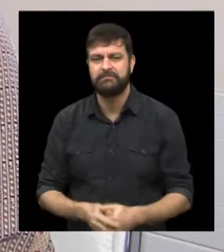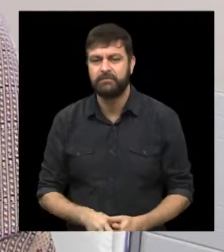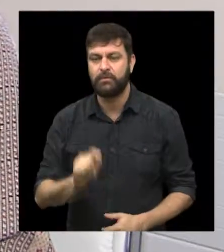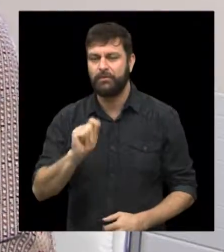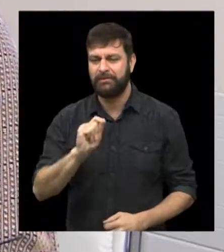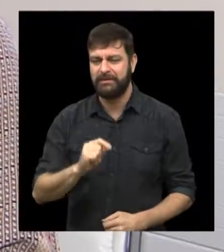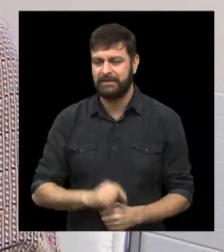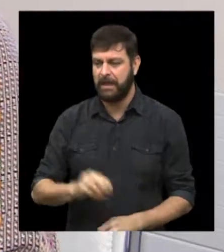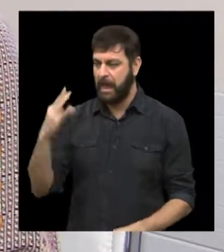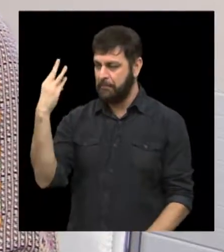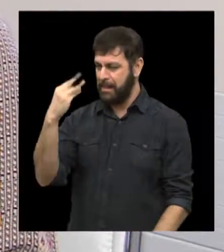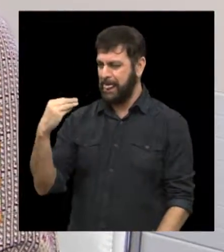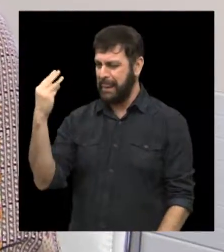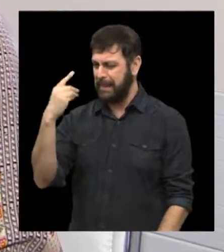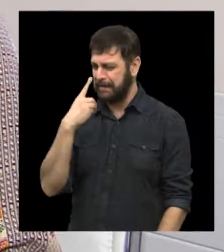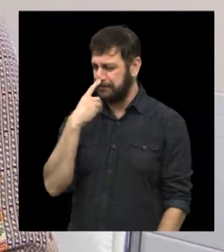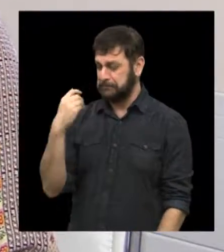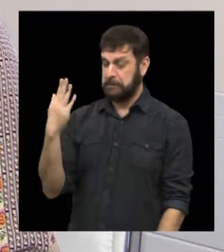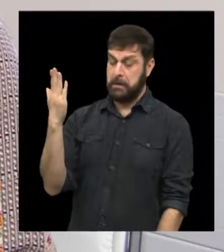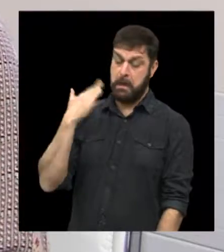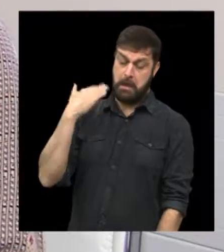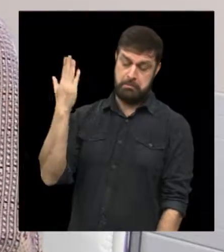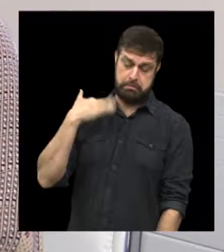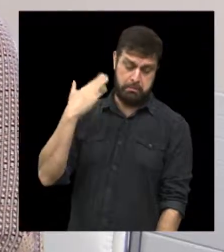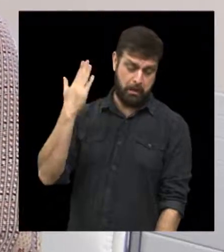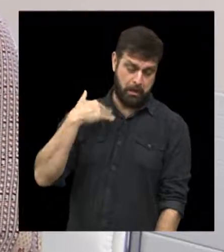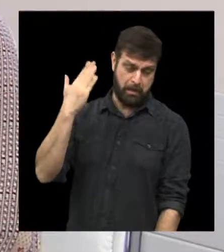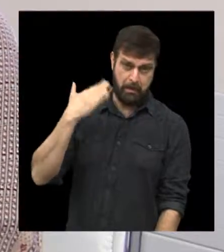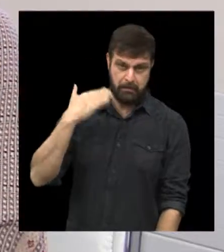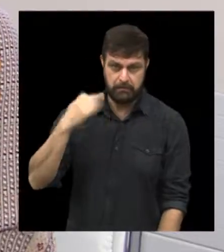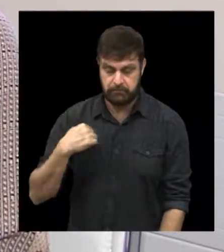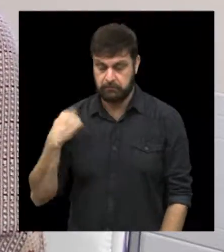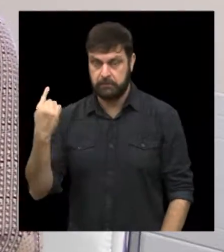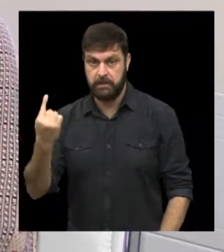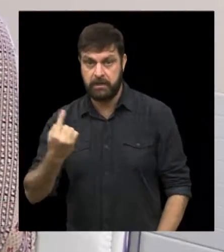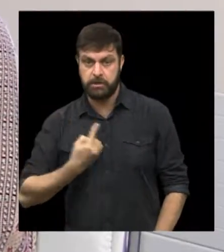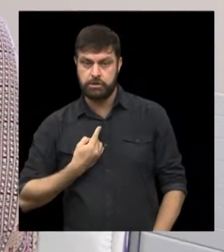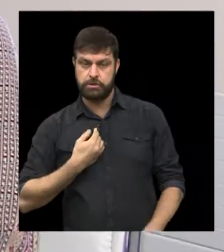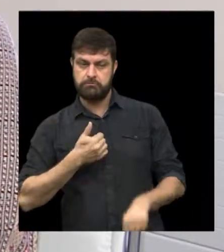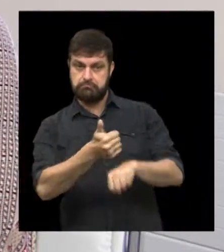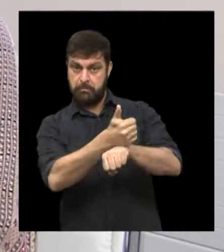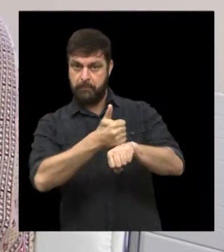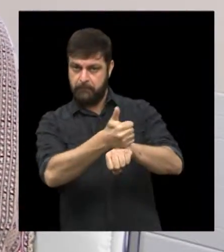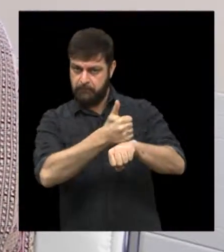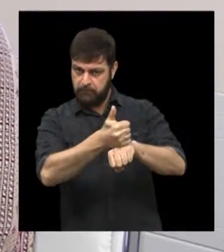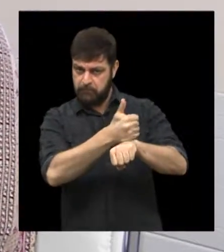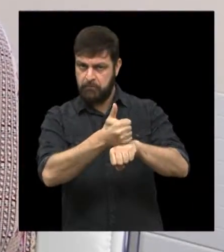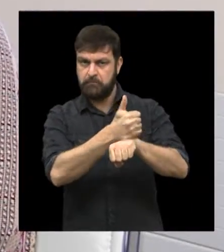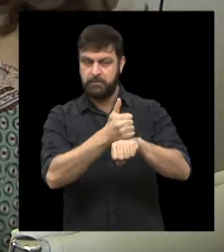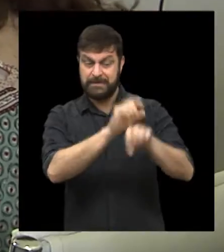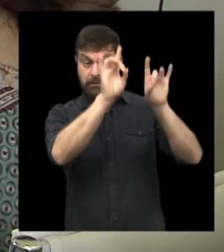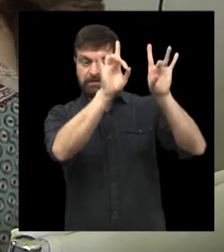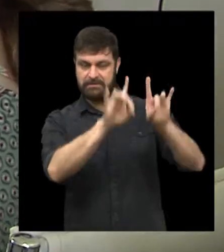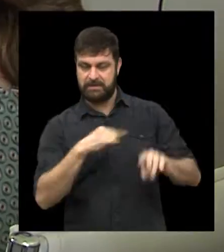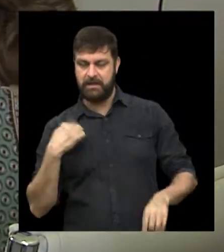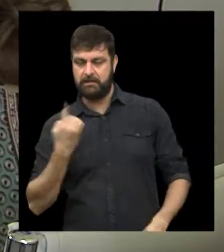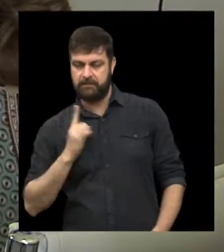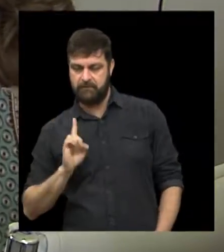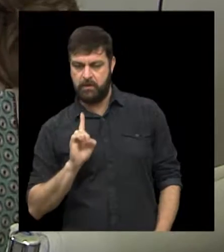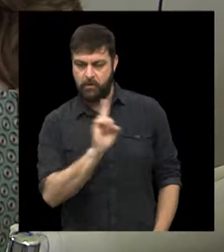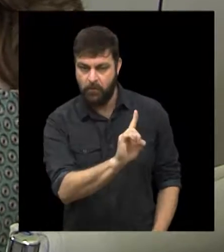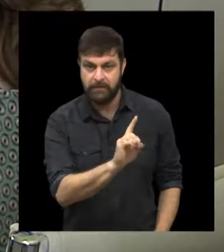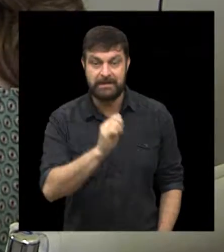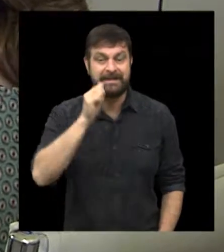vida, a halitose, o temido mau hálito. Para isso nós viemos conversar com um especialista no assunto,